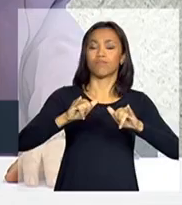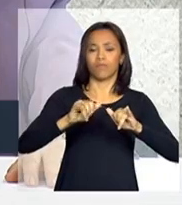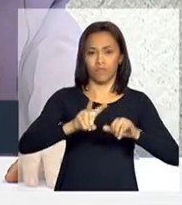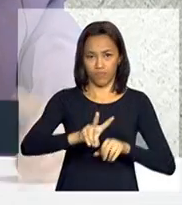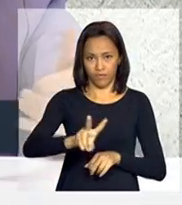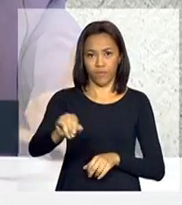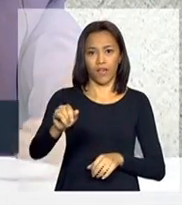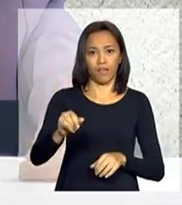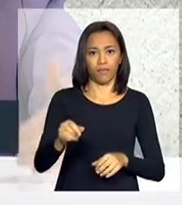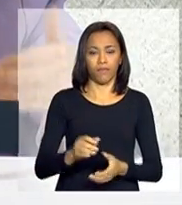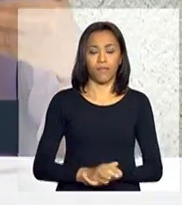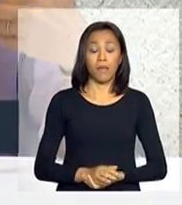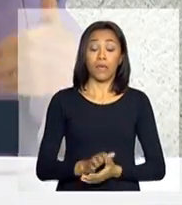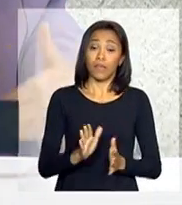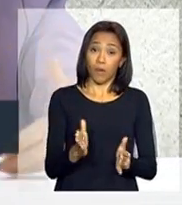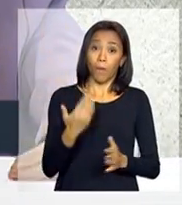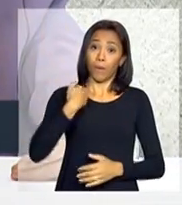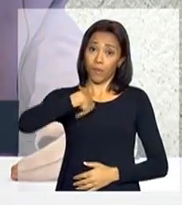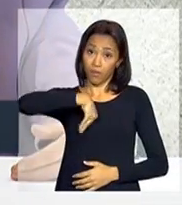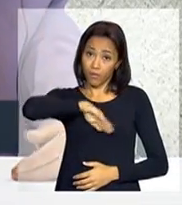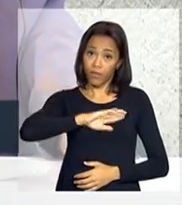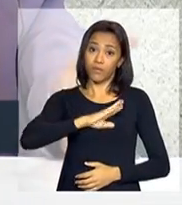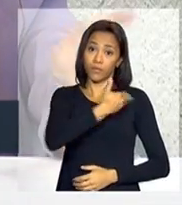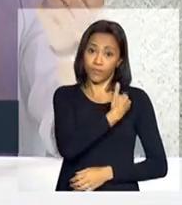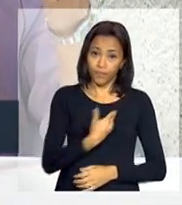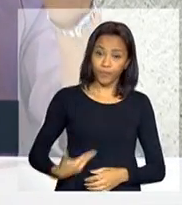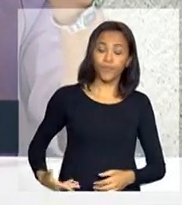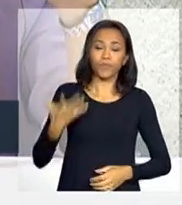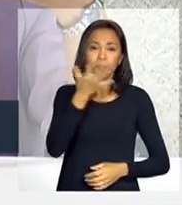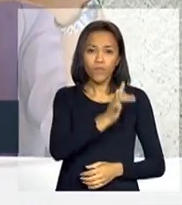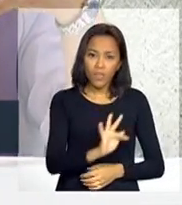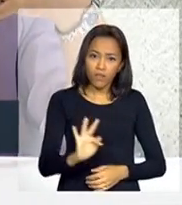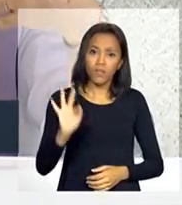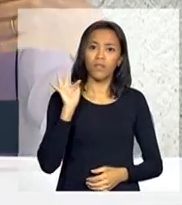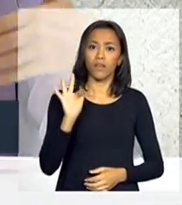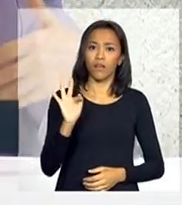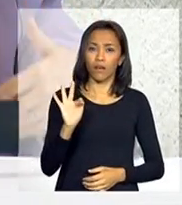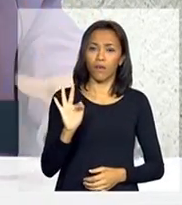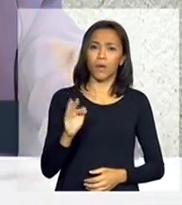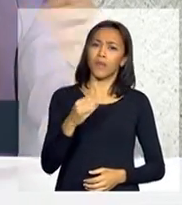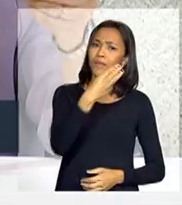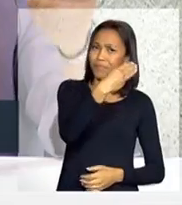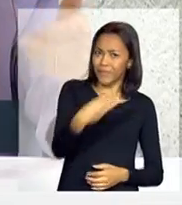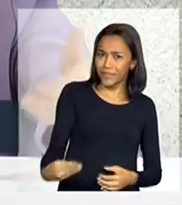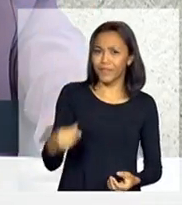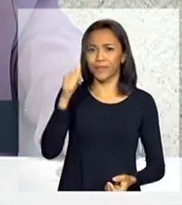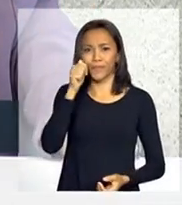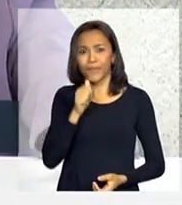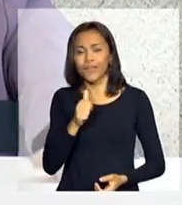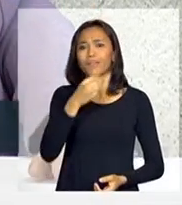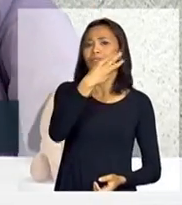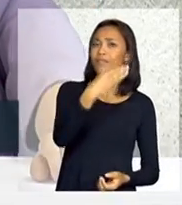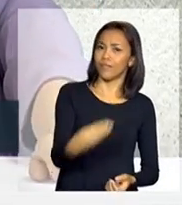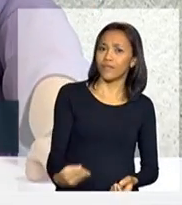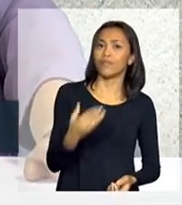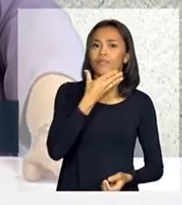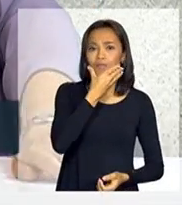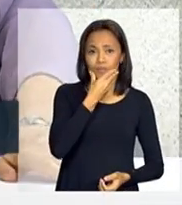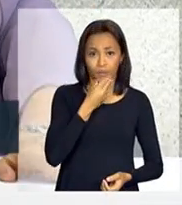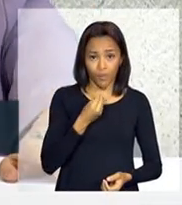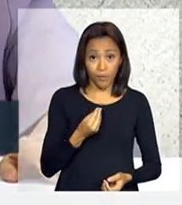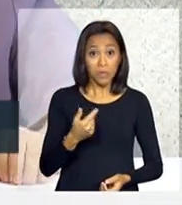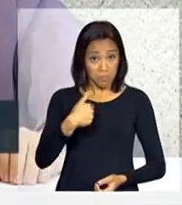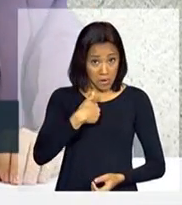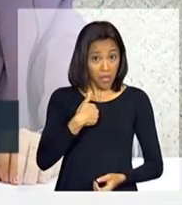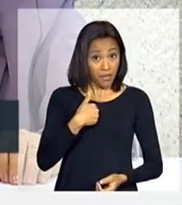Então, para nós, do governo federal, sejam ministras mulheres, ministros homens, para mim,